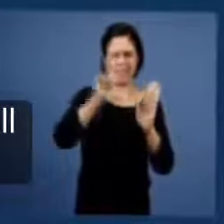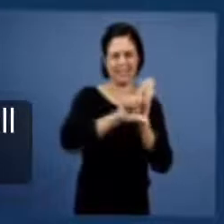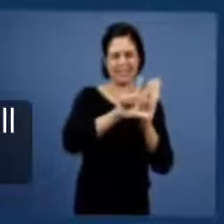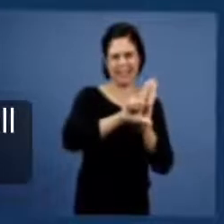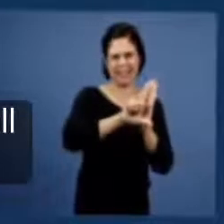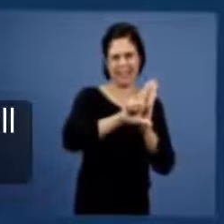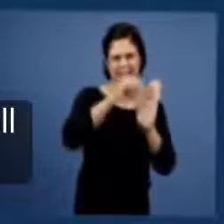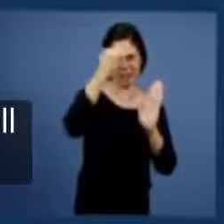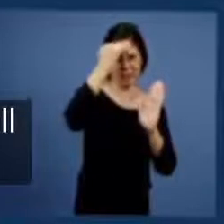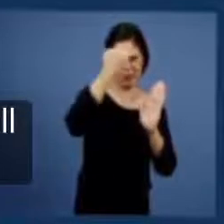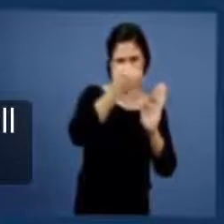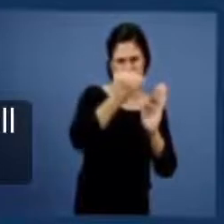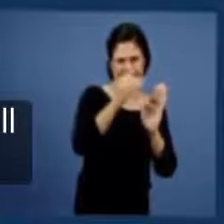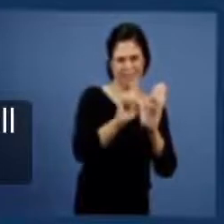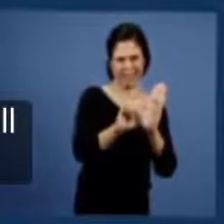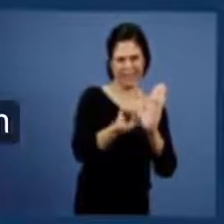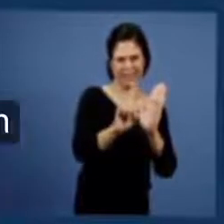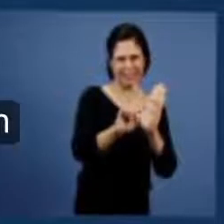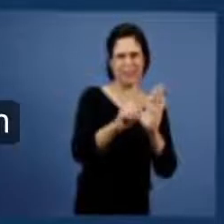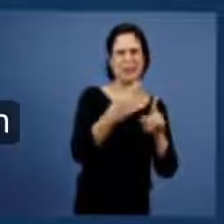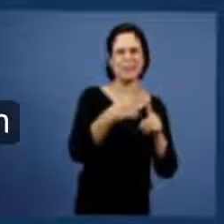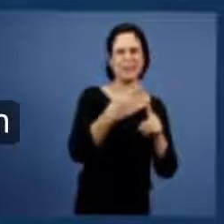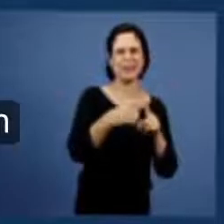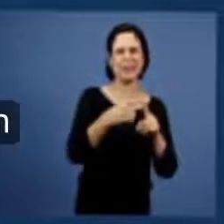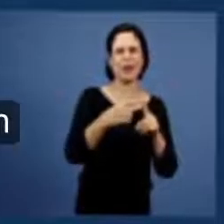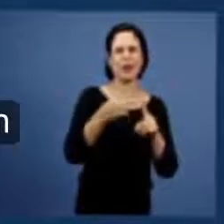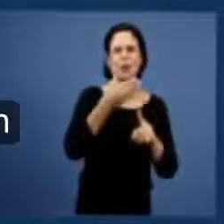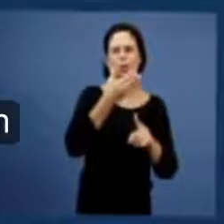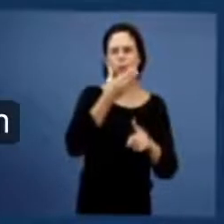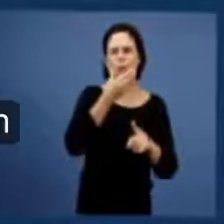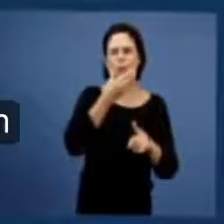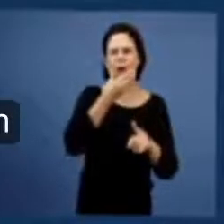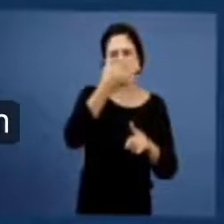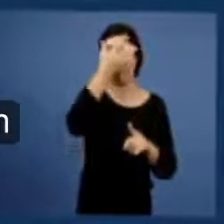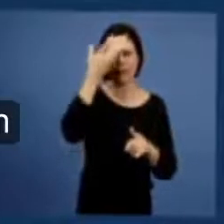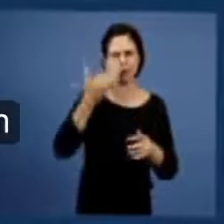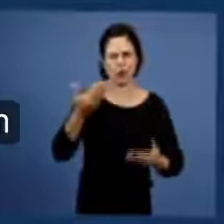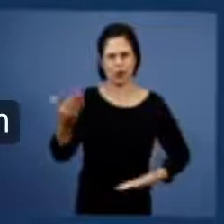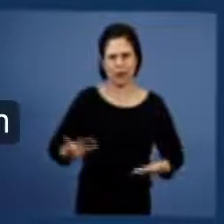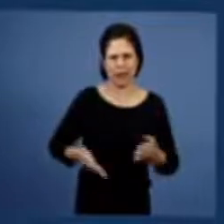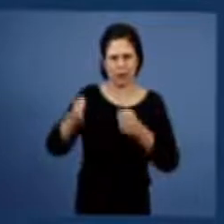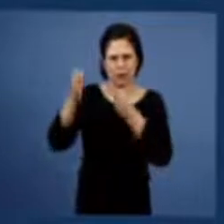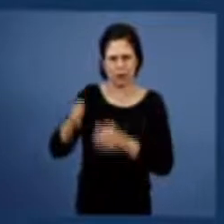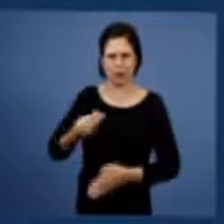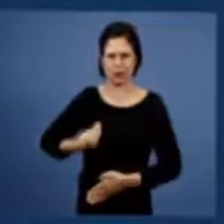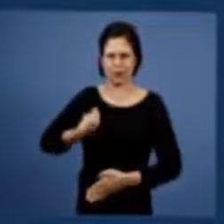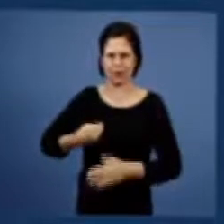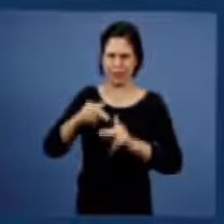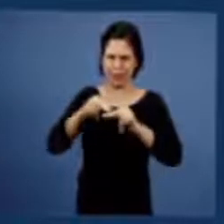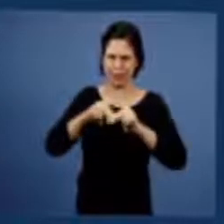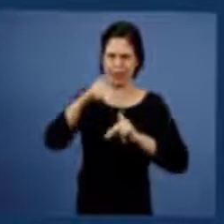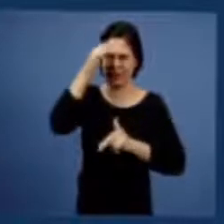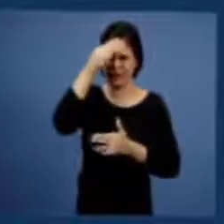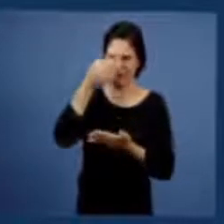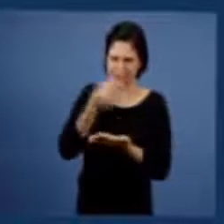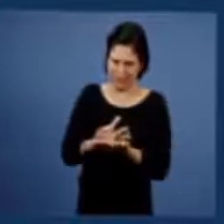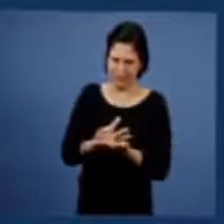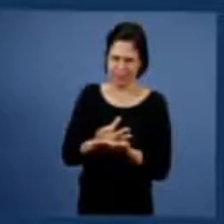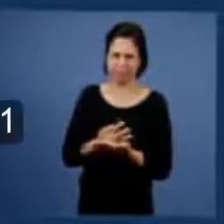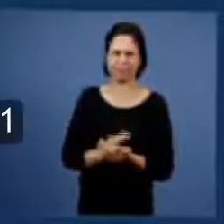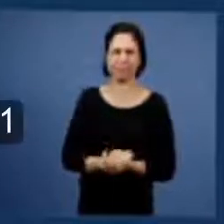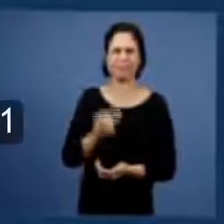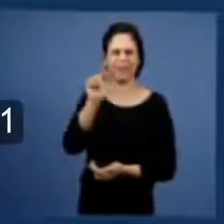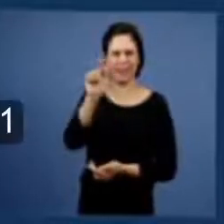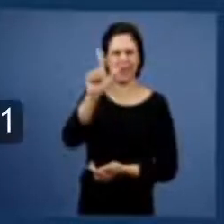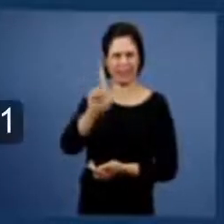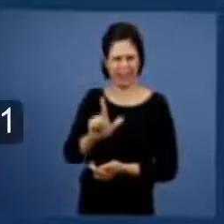justo viverá da fé então Gálatas 3 verso 11 essa expressão aqui em Gálatas naturalmente os irmãos